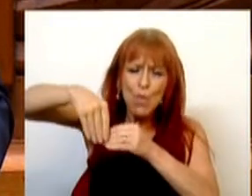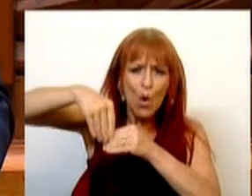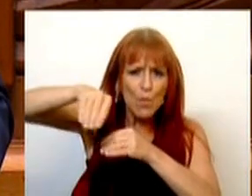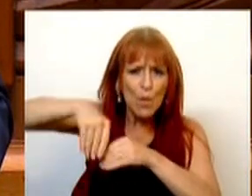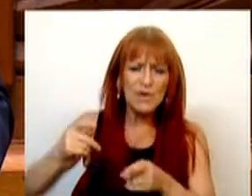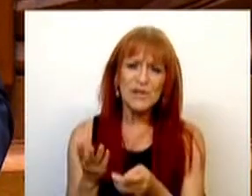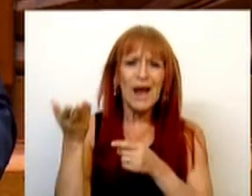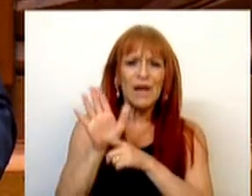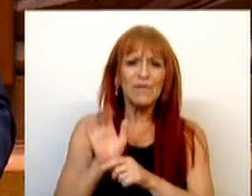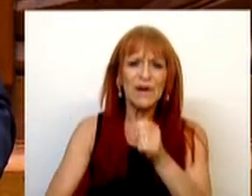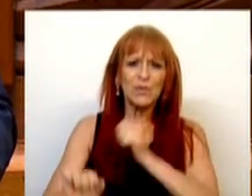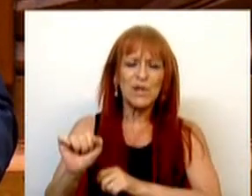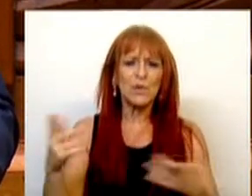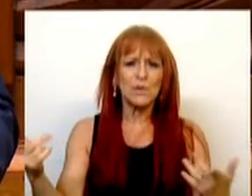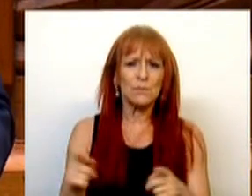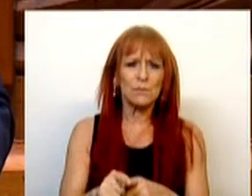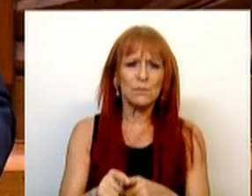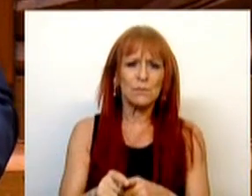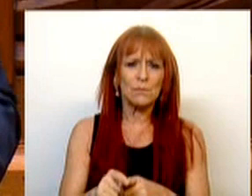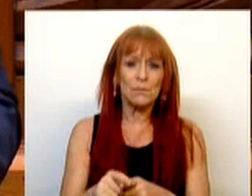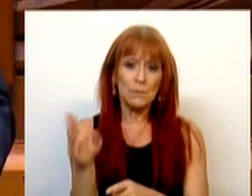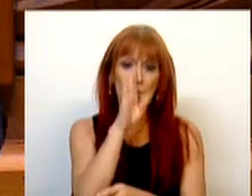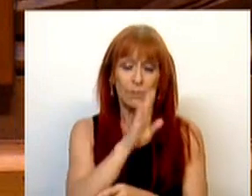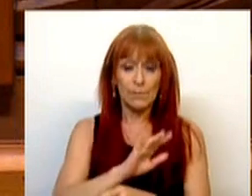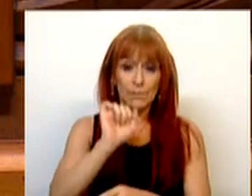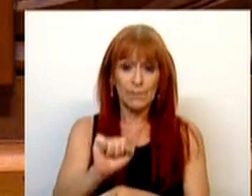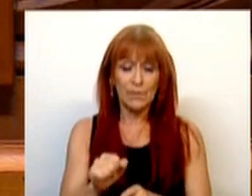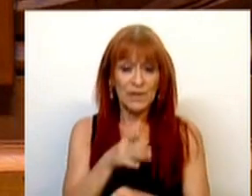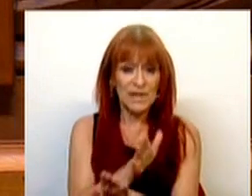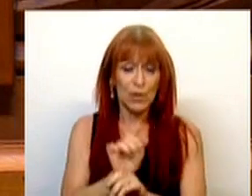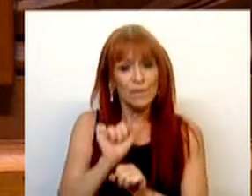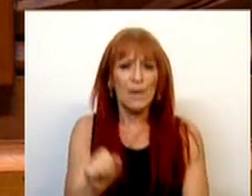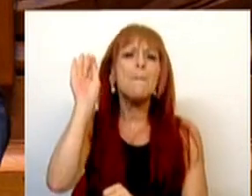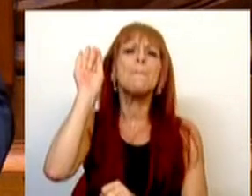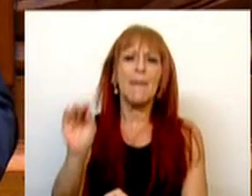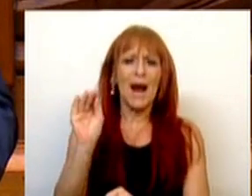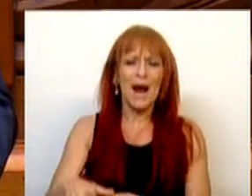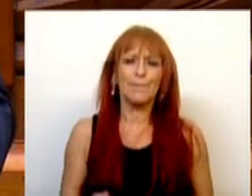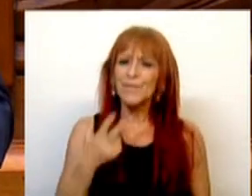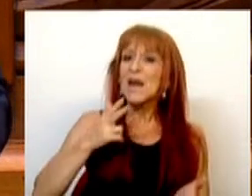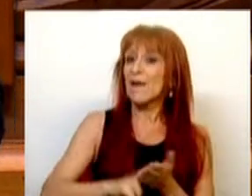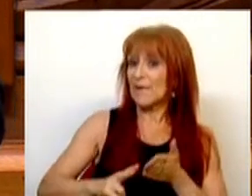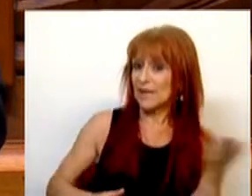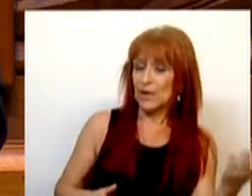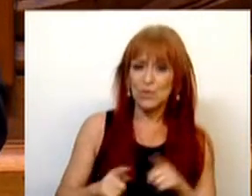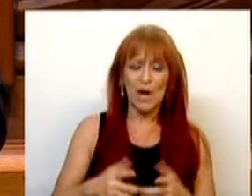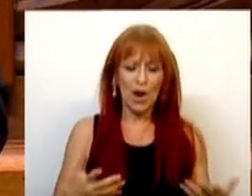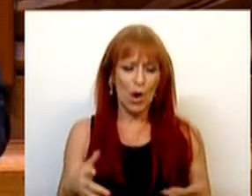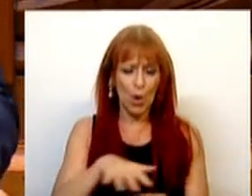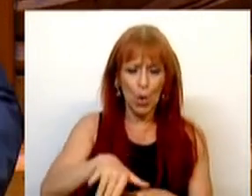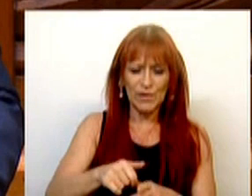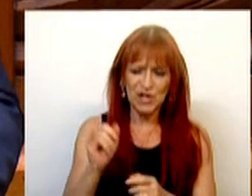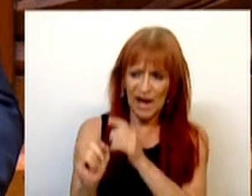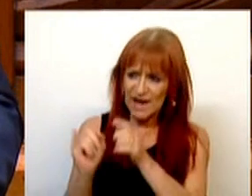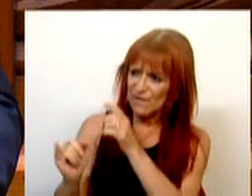de referência que são praticadas pelo setor bancário. Na verdade, o atual contexto